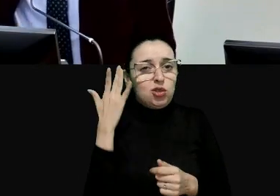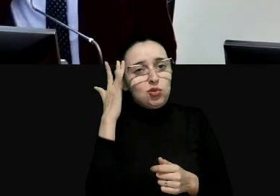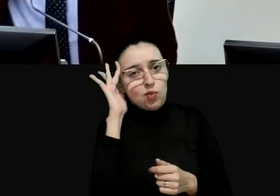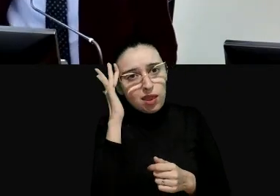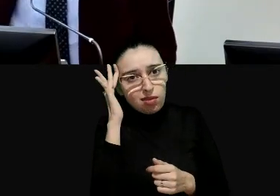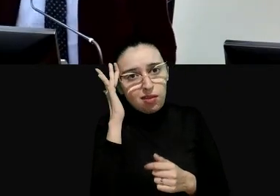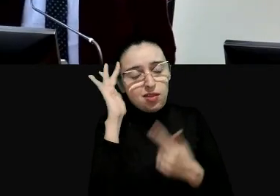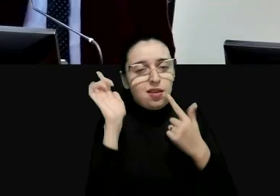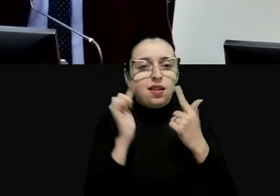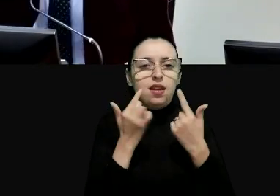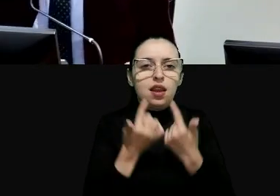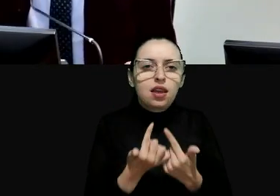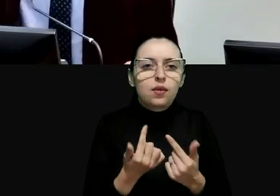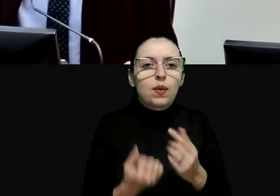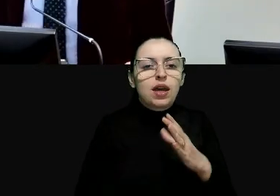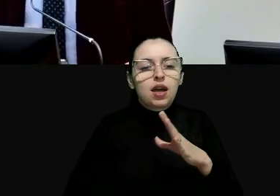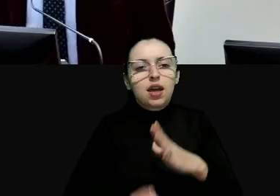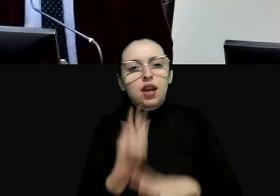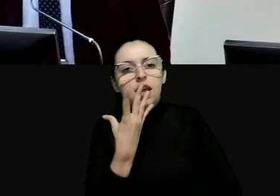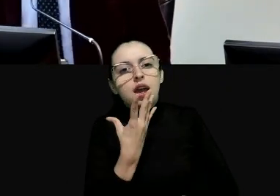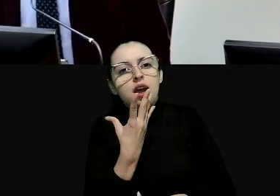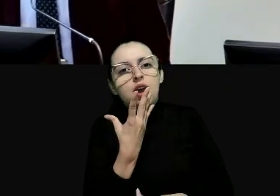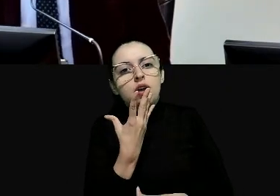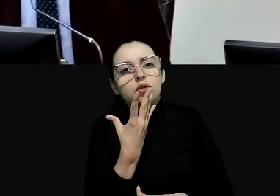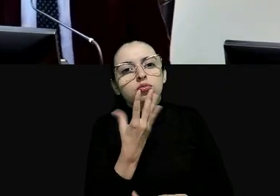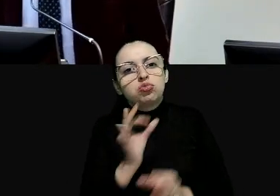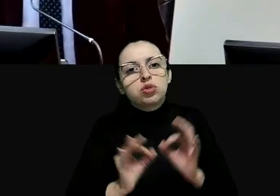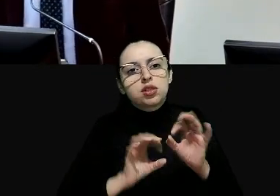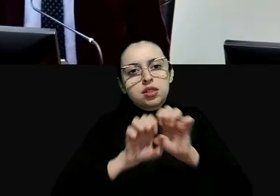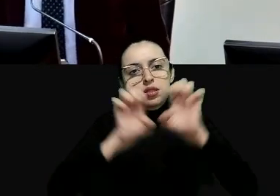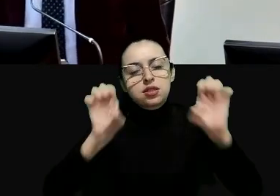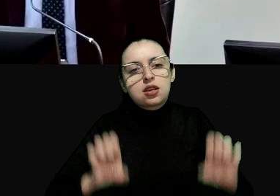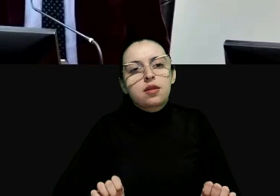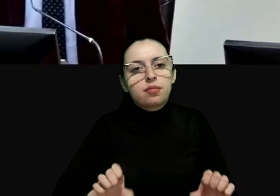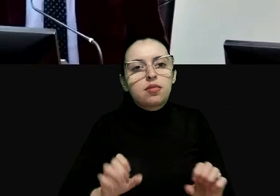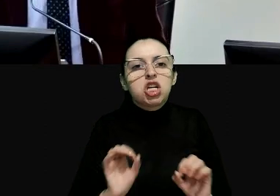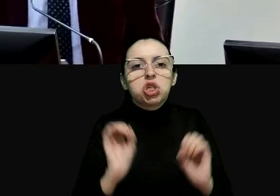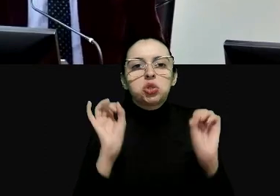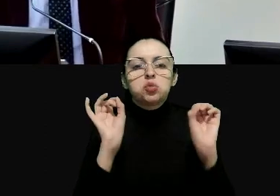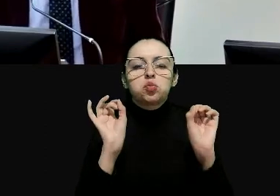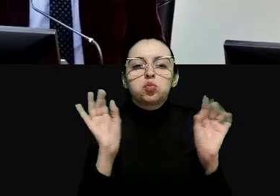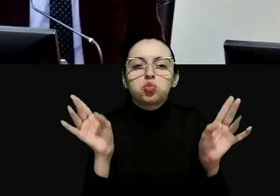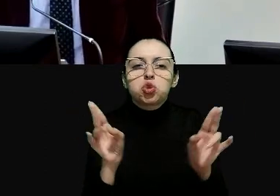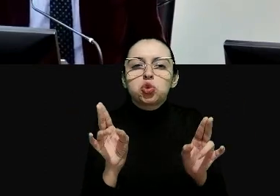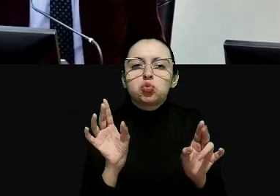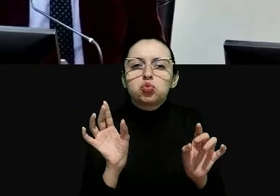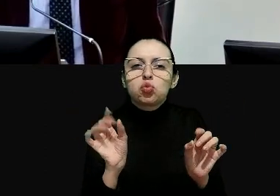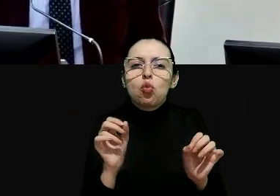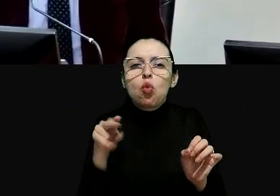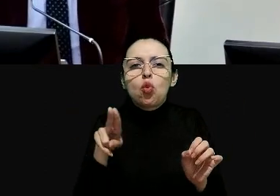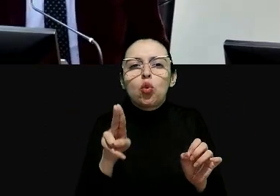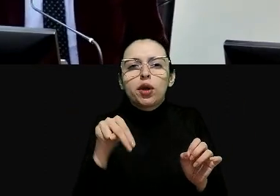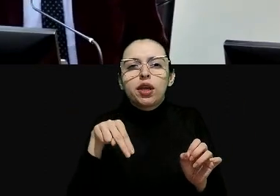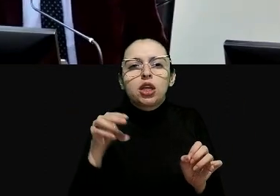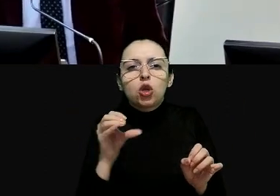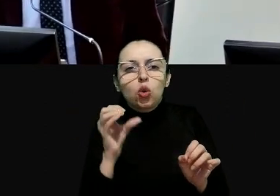claramente é muito importante para criar um sistema de estándares comuns para esse tipo de